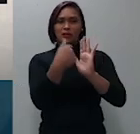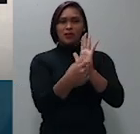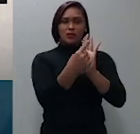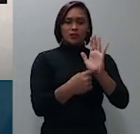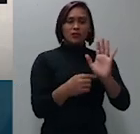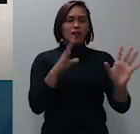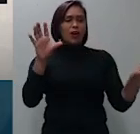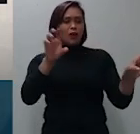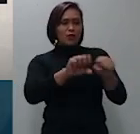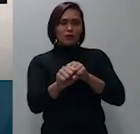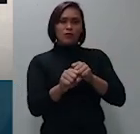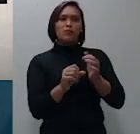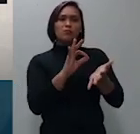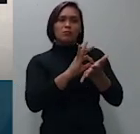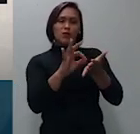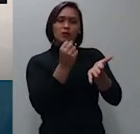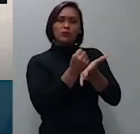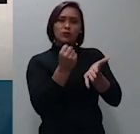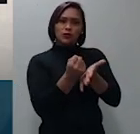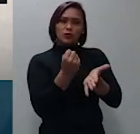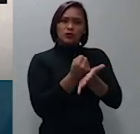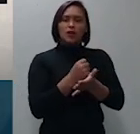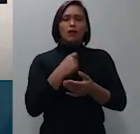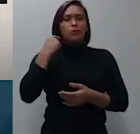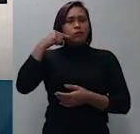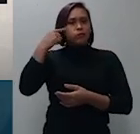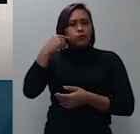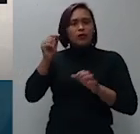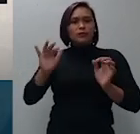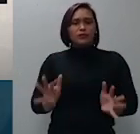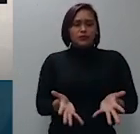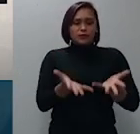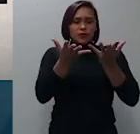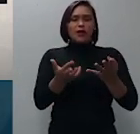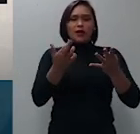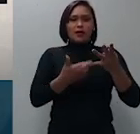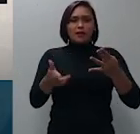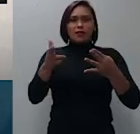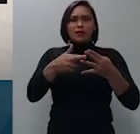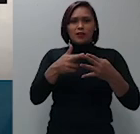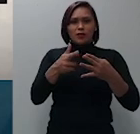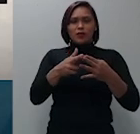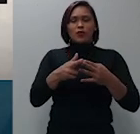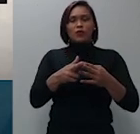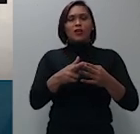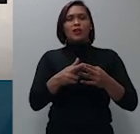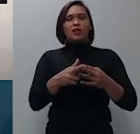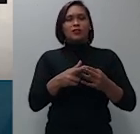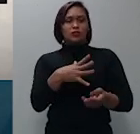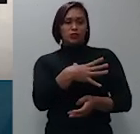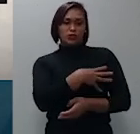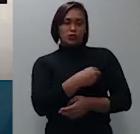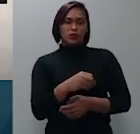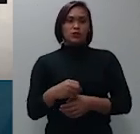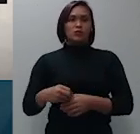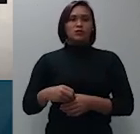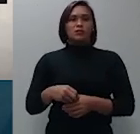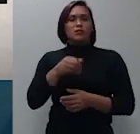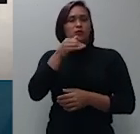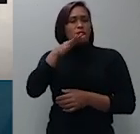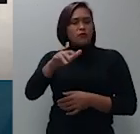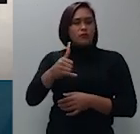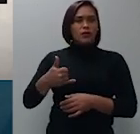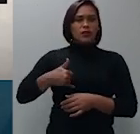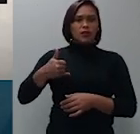honorários advocatícios celebrado entre os recorrentes e os herdeiros menores Jean David